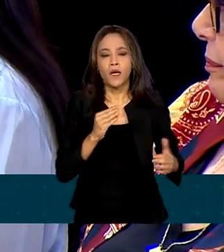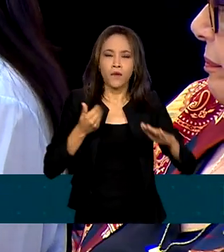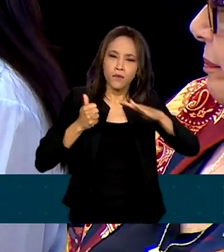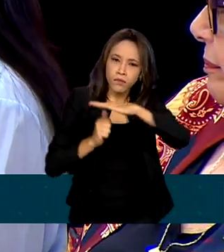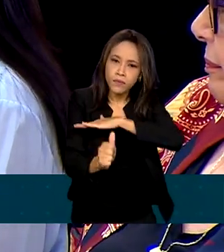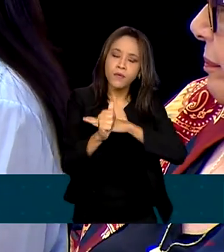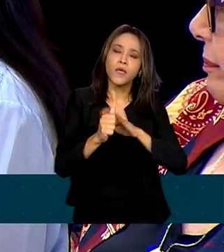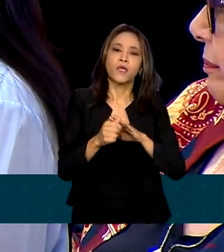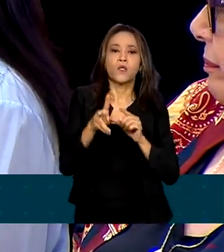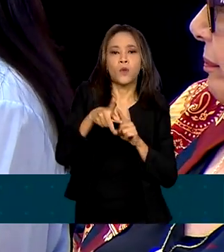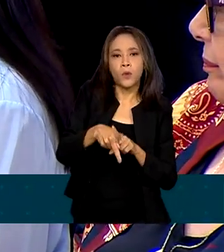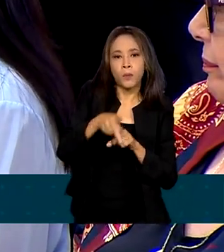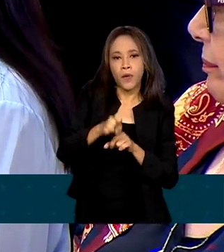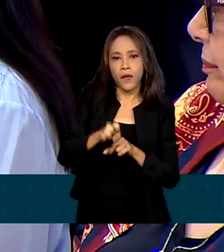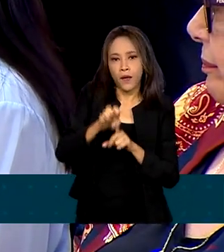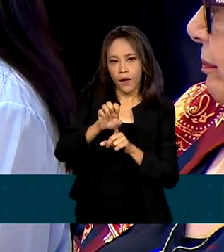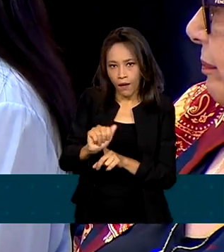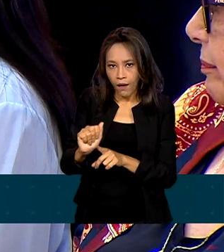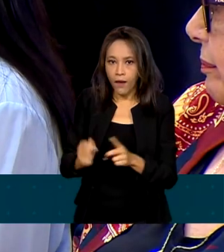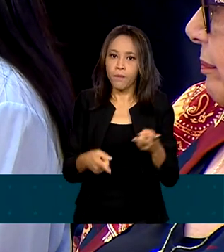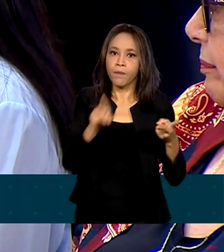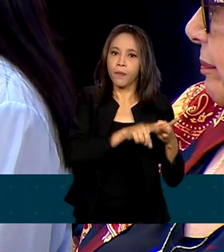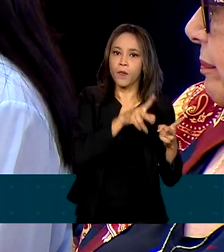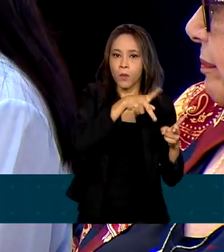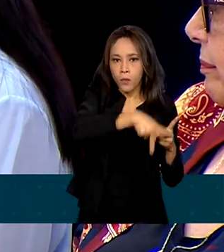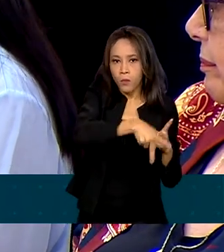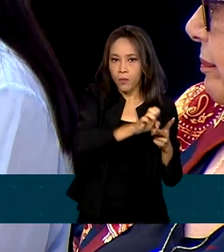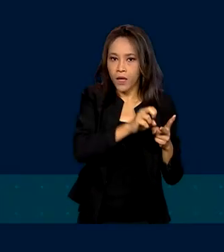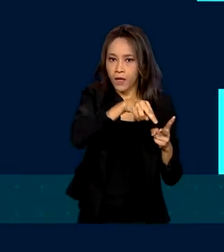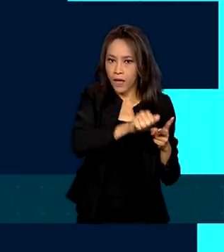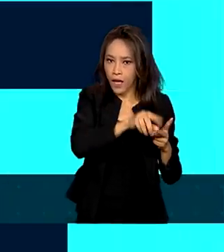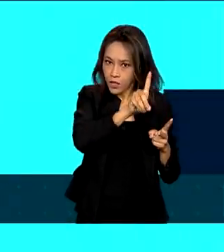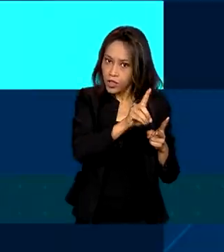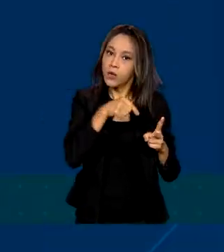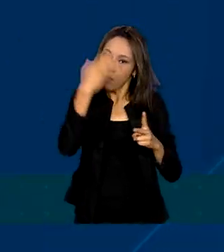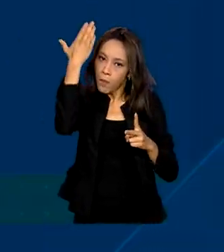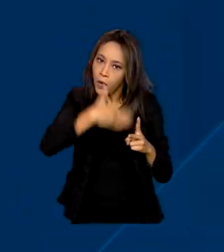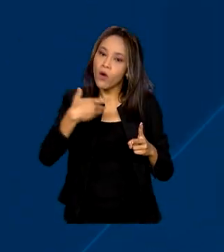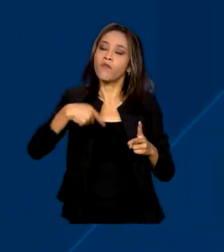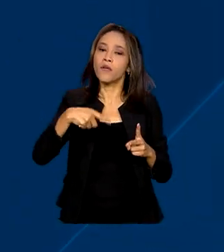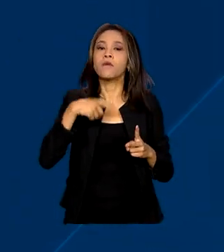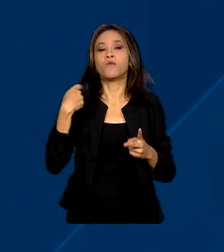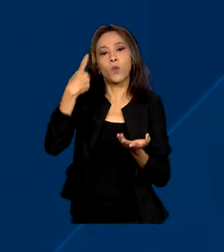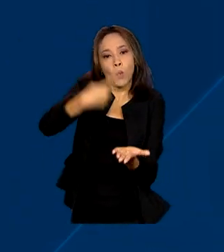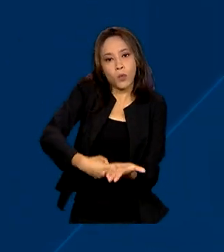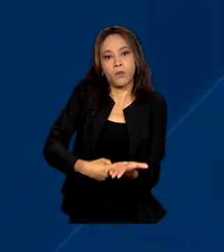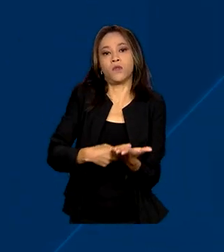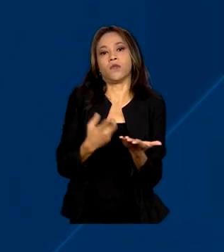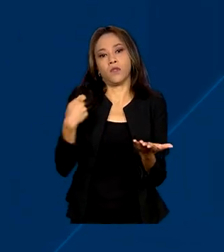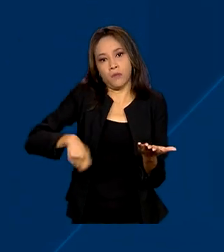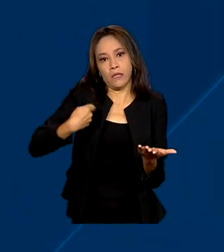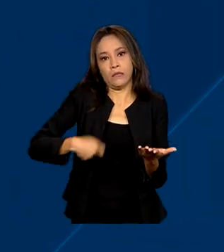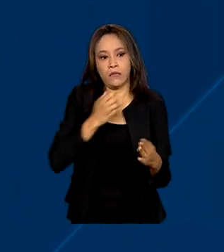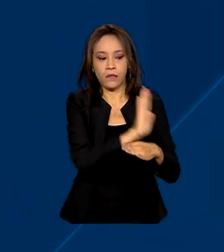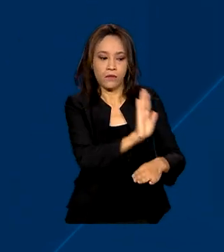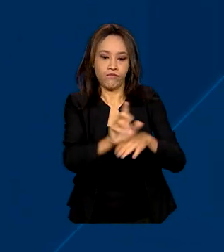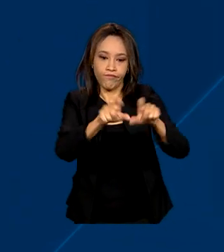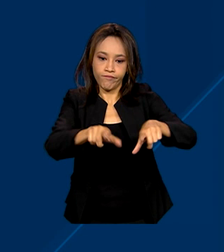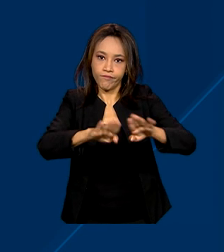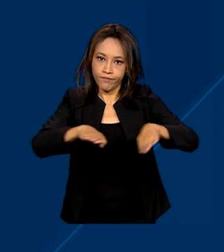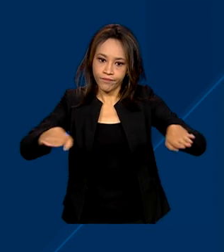PAA, mostra o compromisso de Lula, principalmente com quem mais precisa. Em 2023, o investimento será de 5